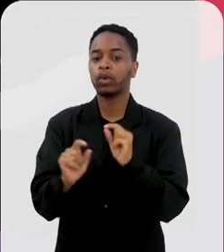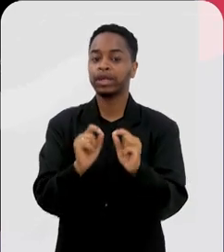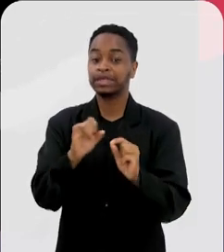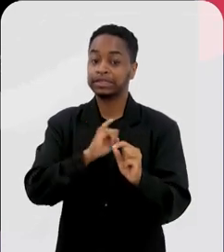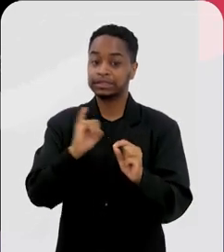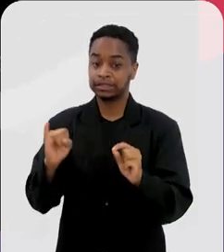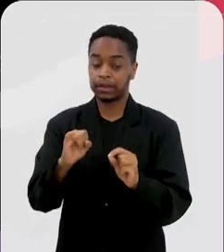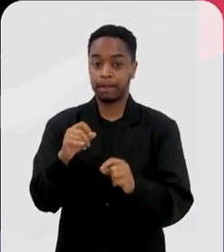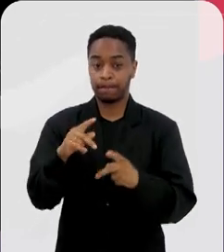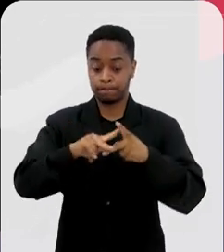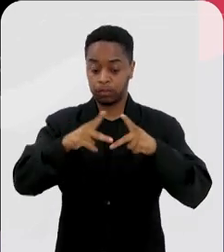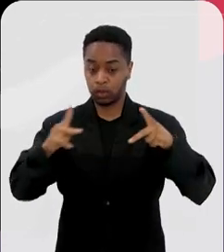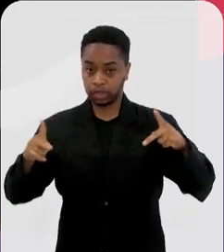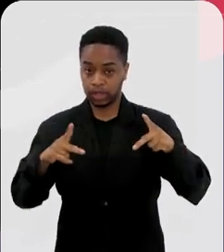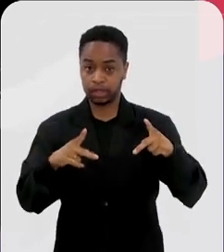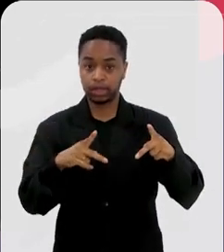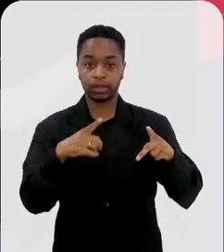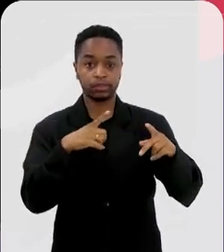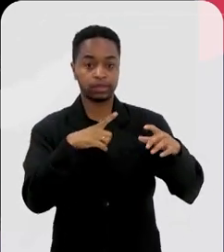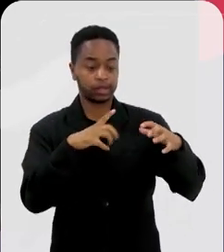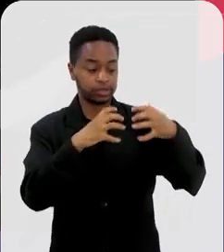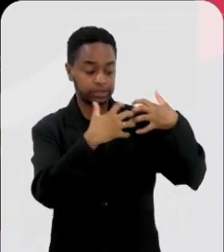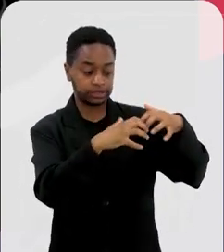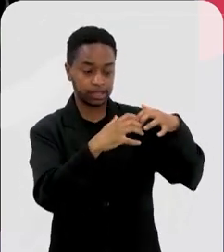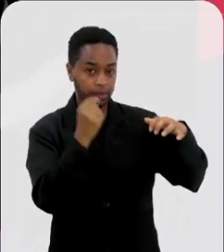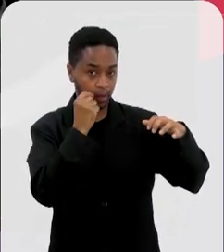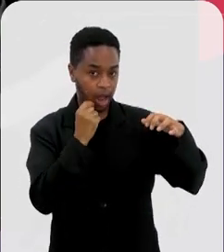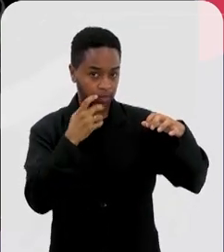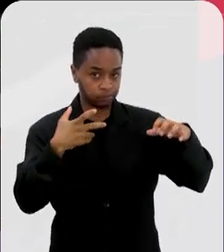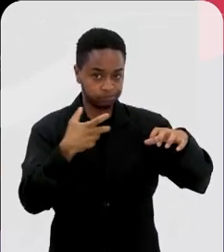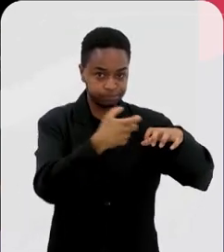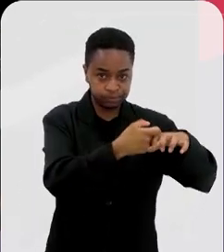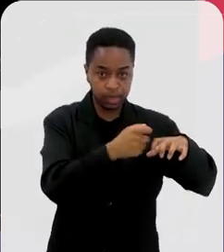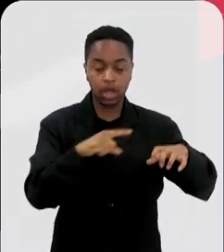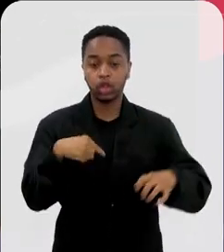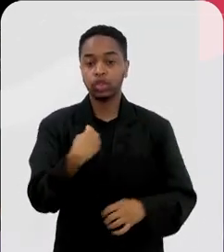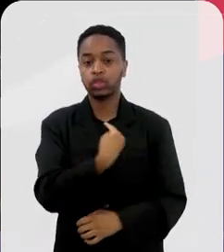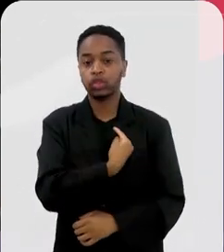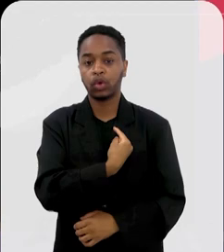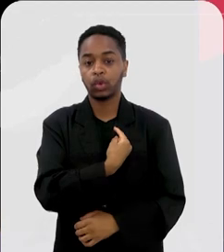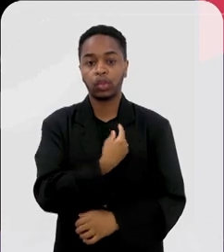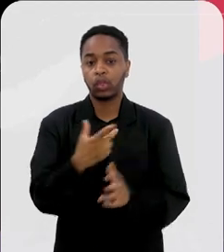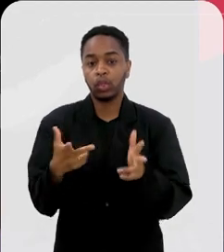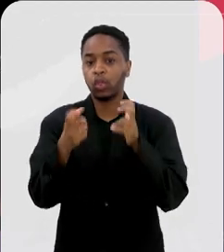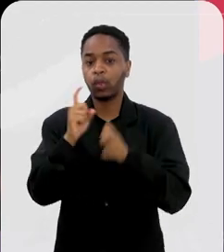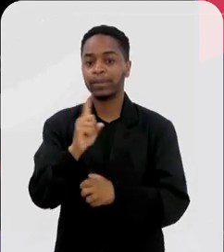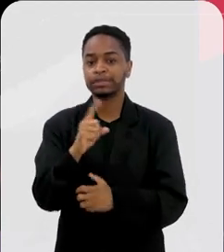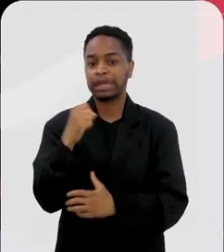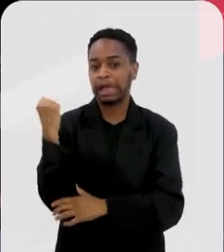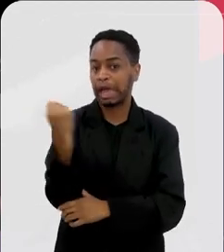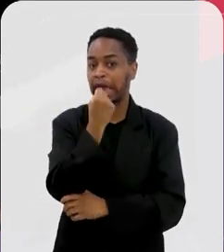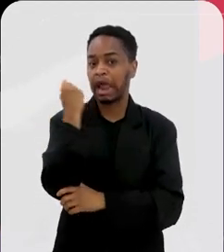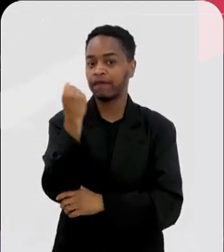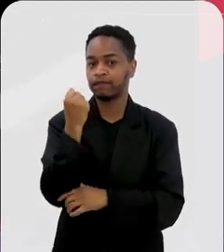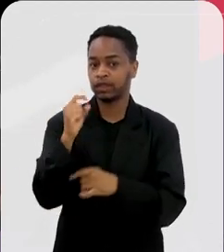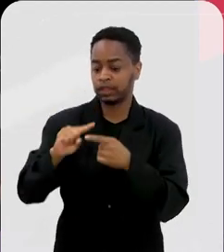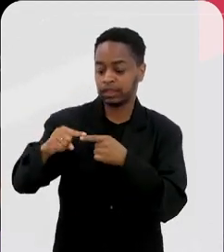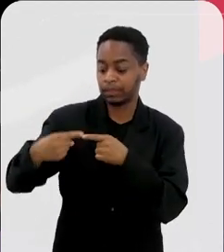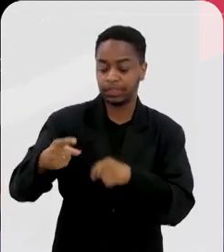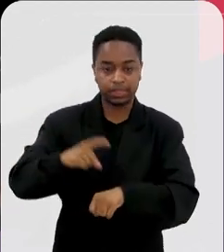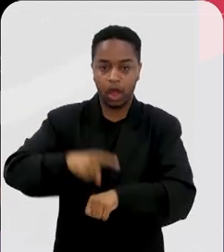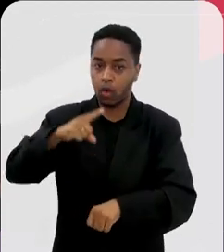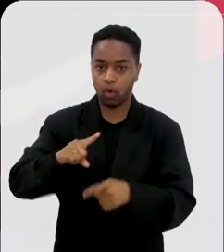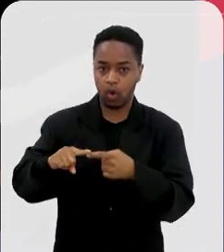mostrou é que quando a gente injeta essa proteína no cérebro do camundongo, a gente não vê uns sintomas agudos, né, logo